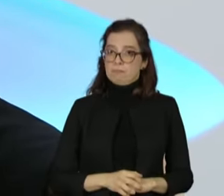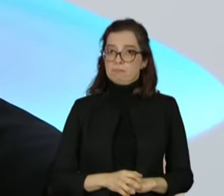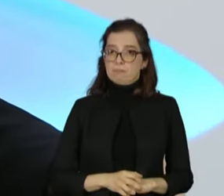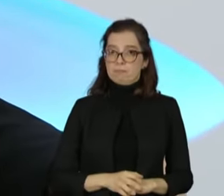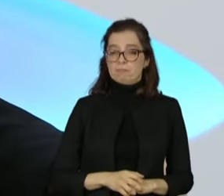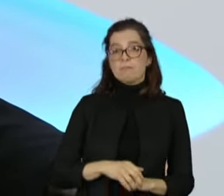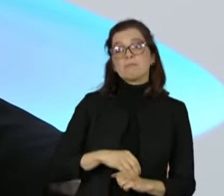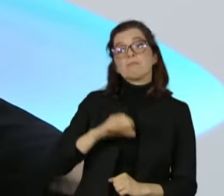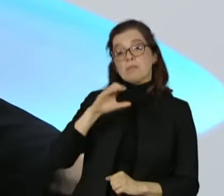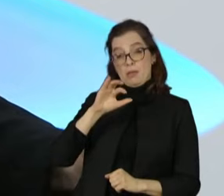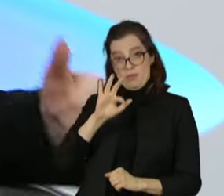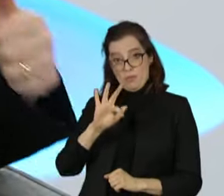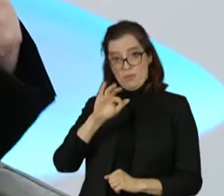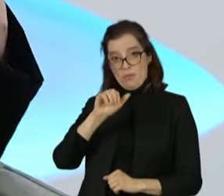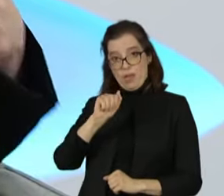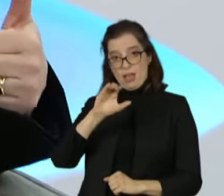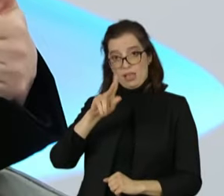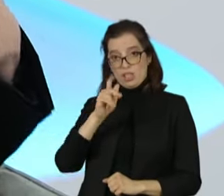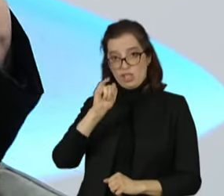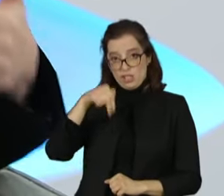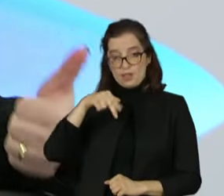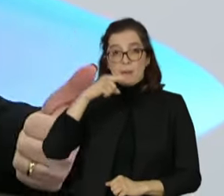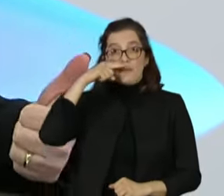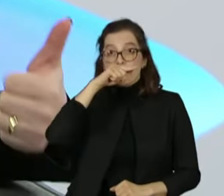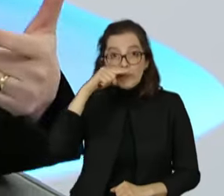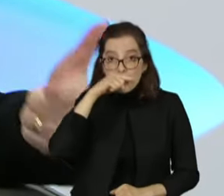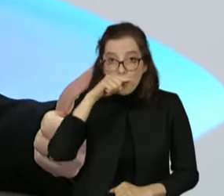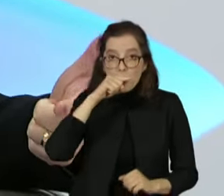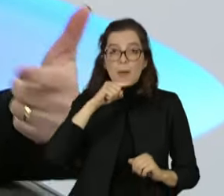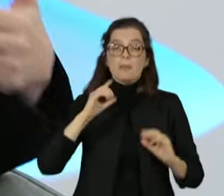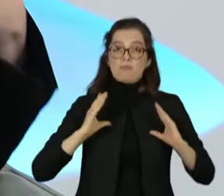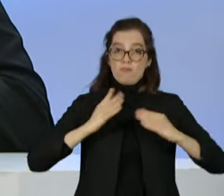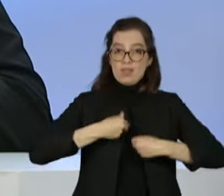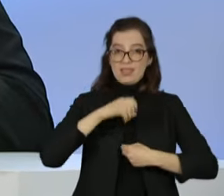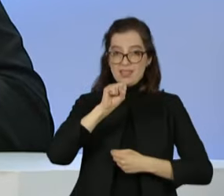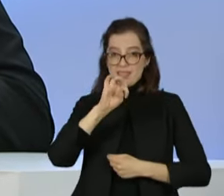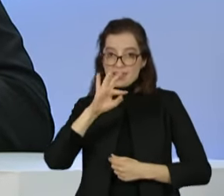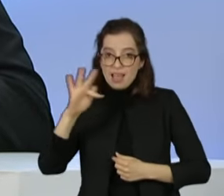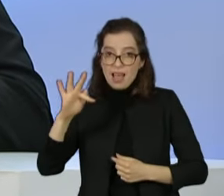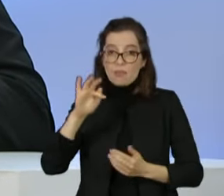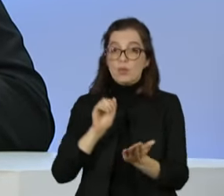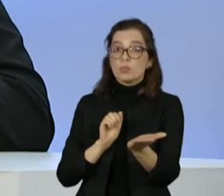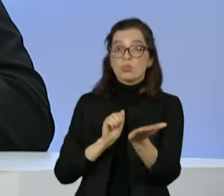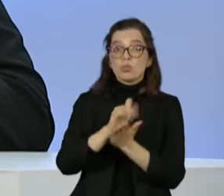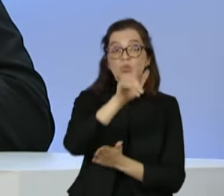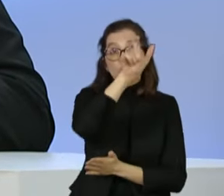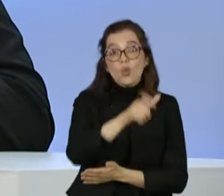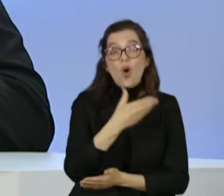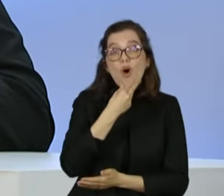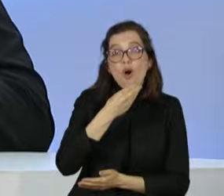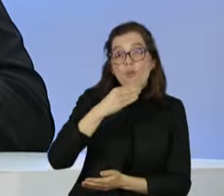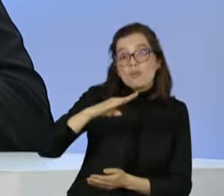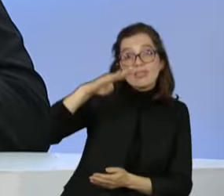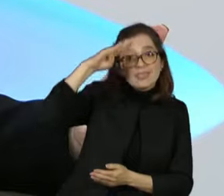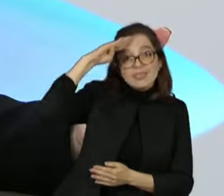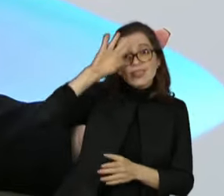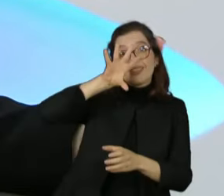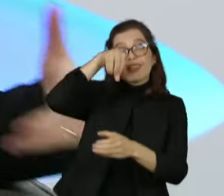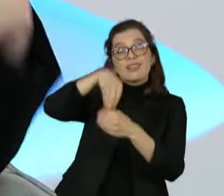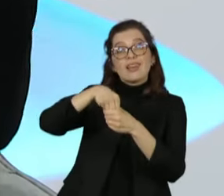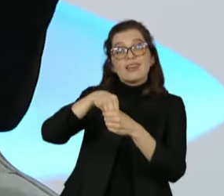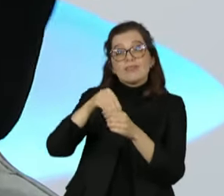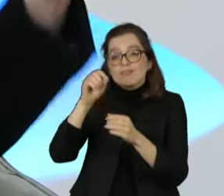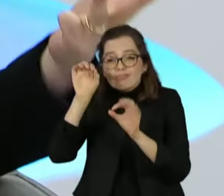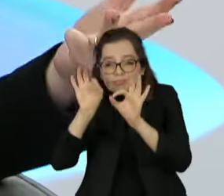das urnas eletrônicas. Um coronel tendencioso, imparcial, que produz fake news, que publicou nas suas redes